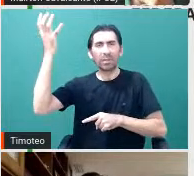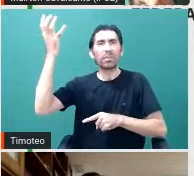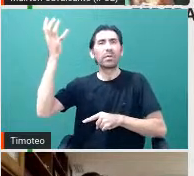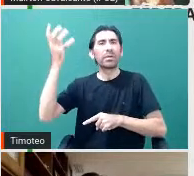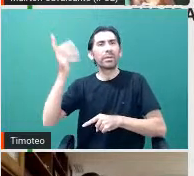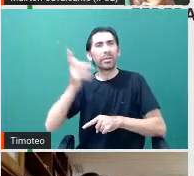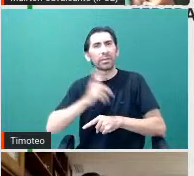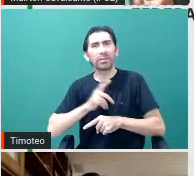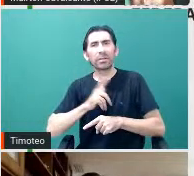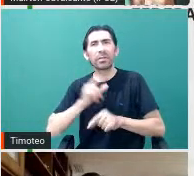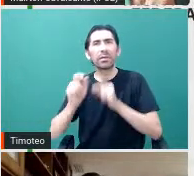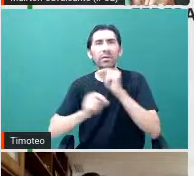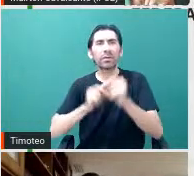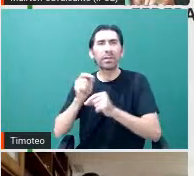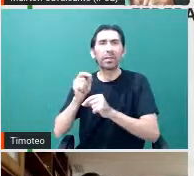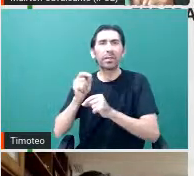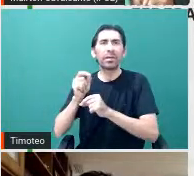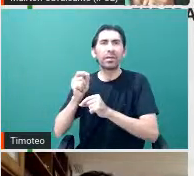últimos,